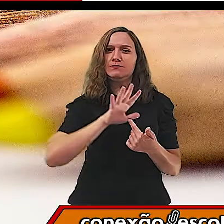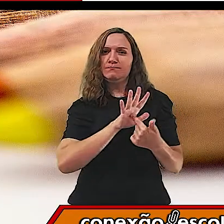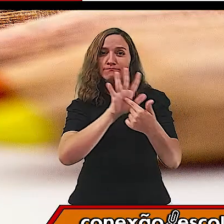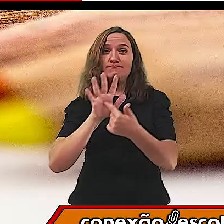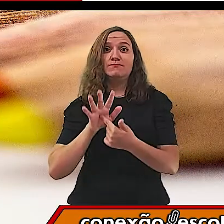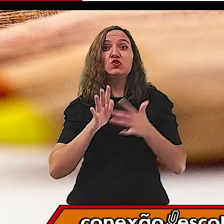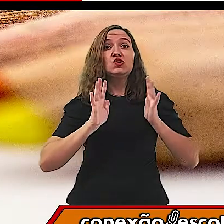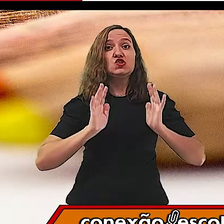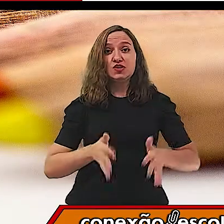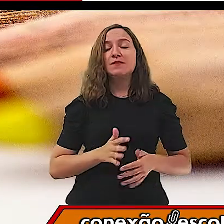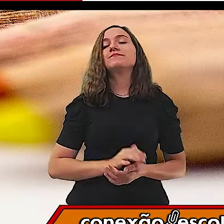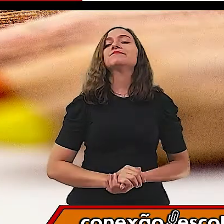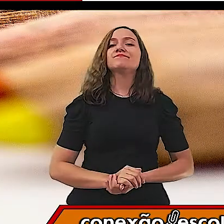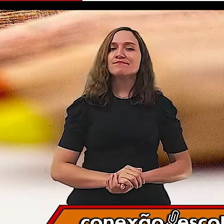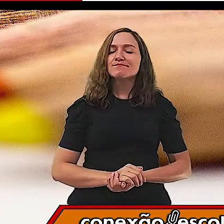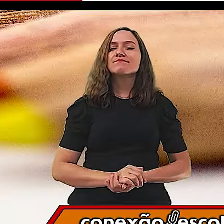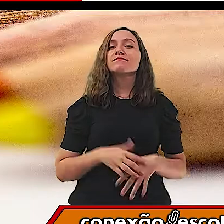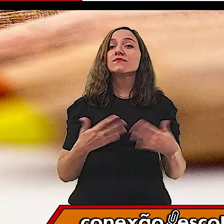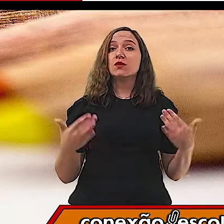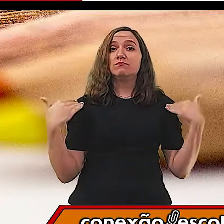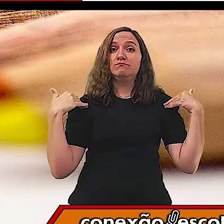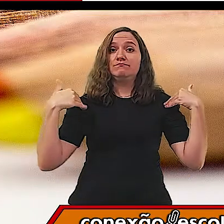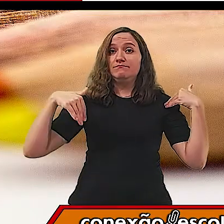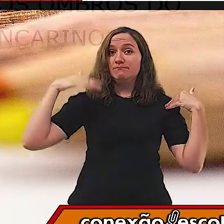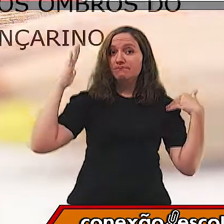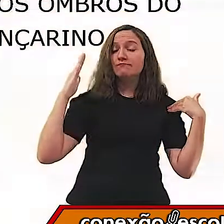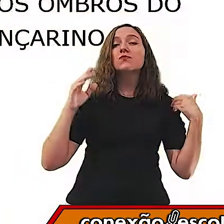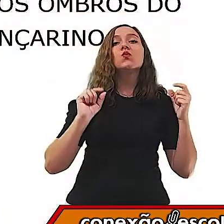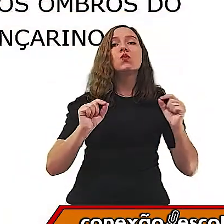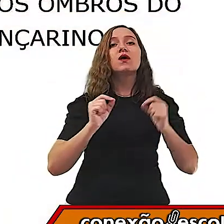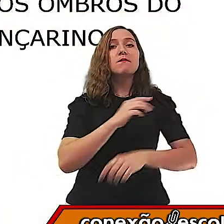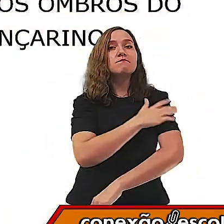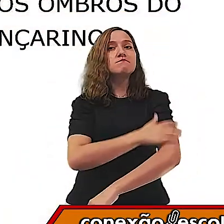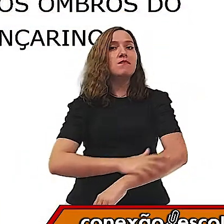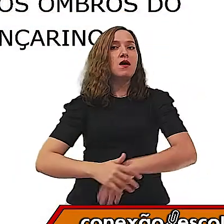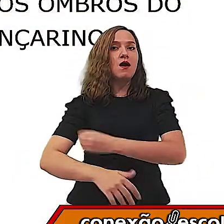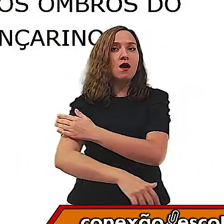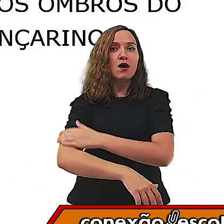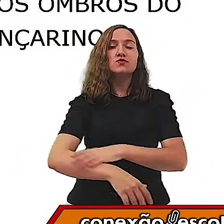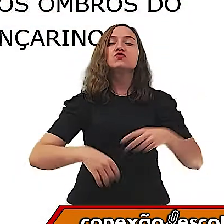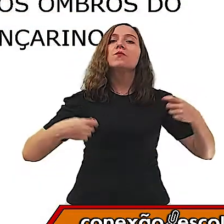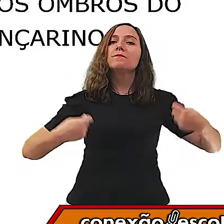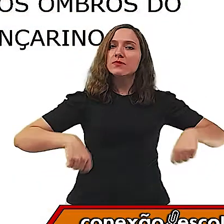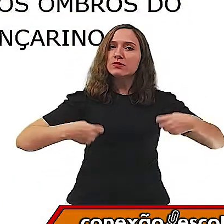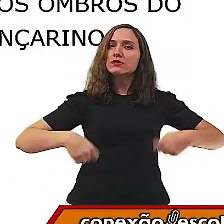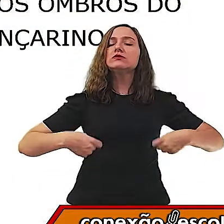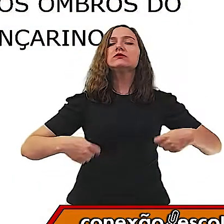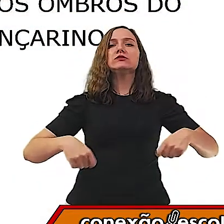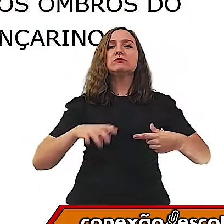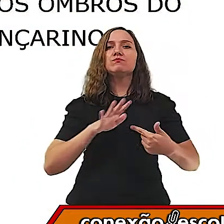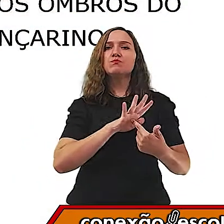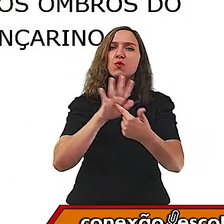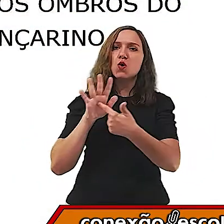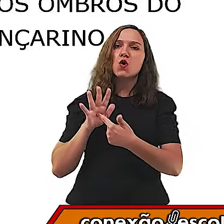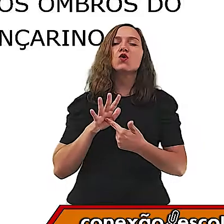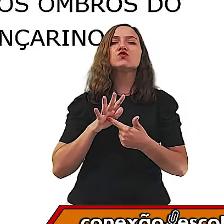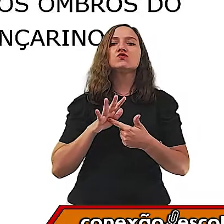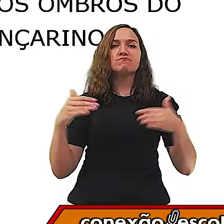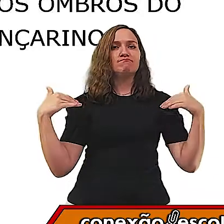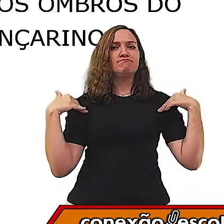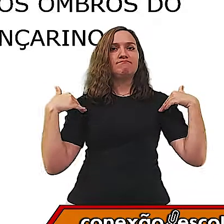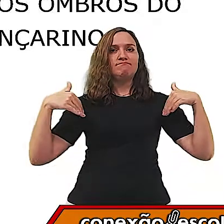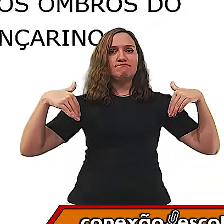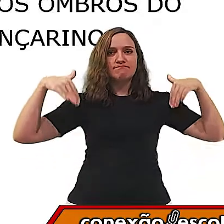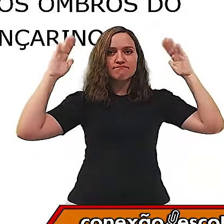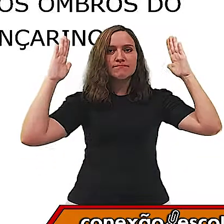Pois é. No nível alto, os membros superiores se encontram em sua